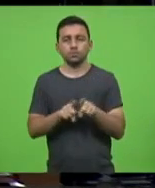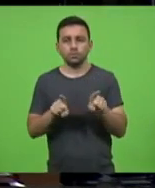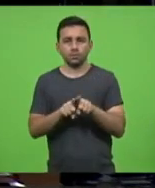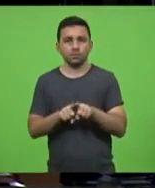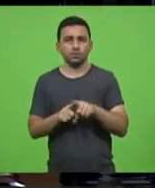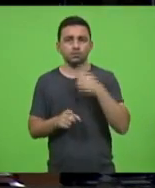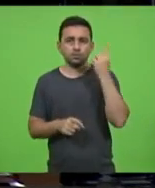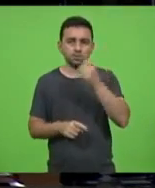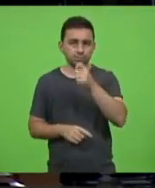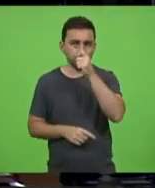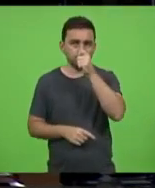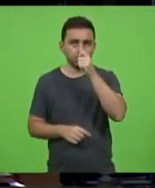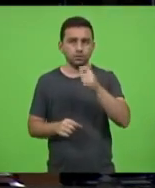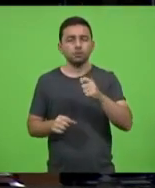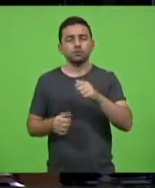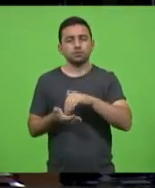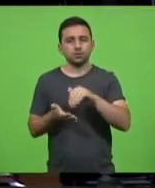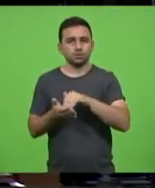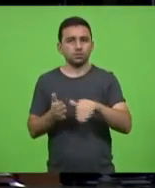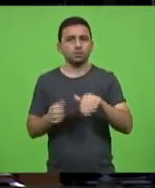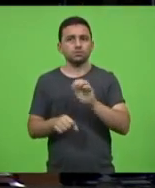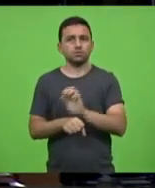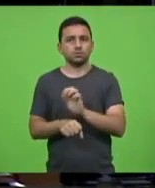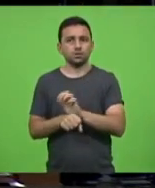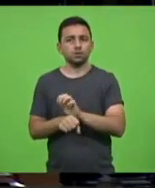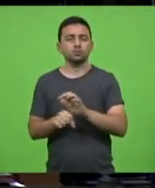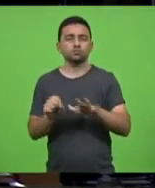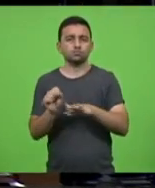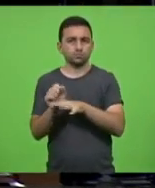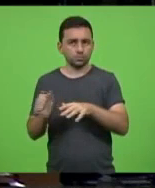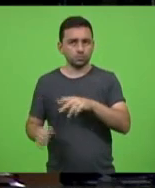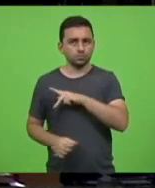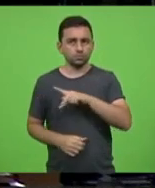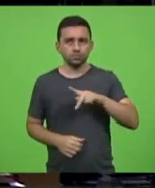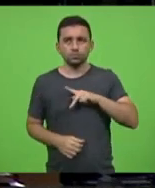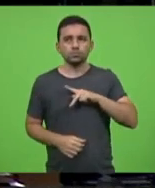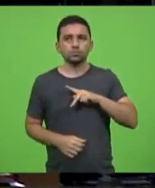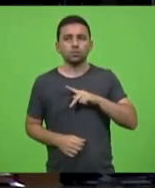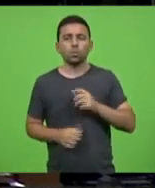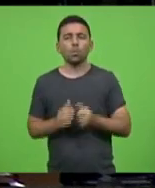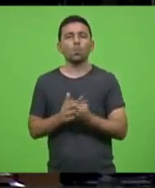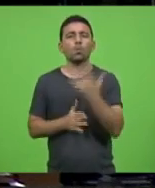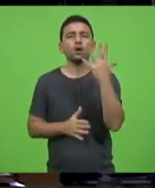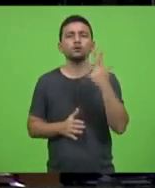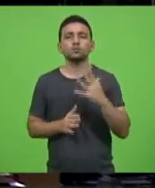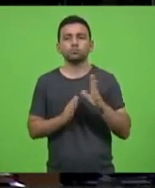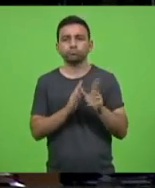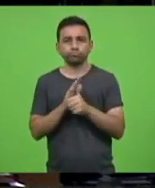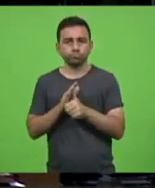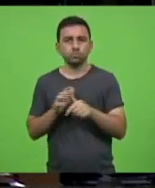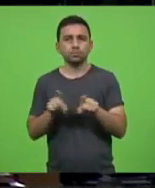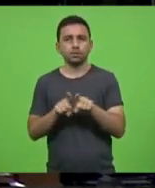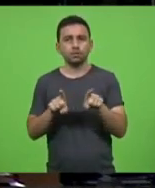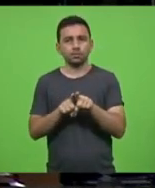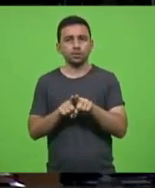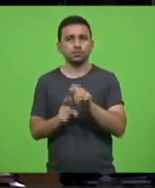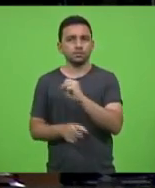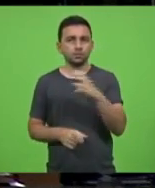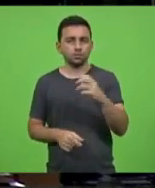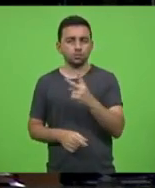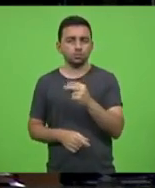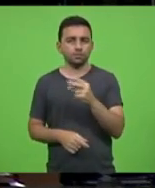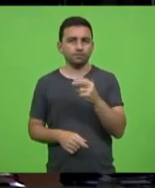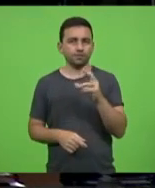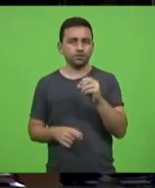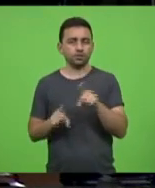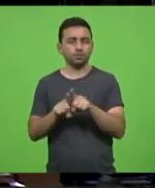João Amin solicitando ao secretário de Estado de Segurança Pública informações acerca do número de furtos no estado de Santa Catarina em 2020 e nos 10